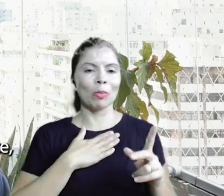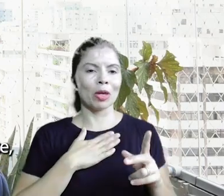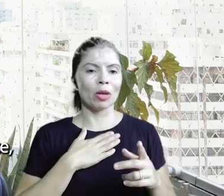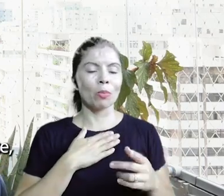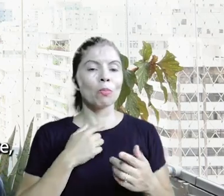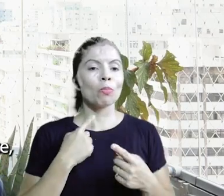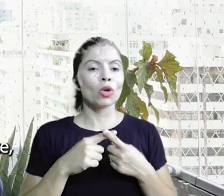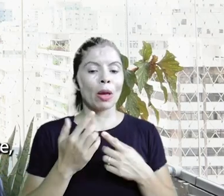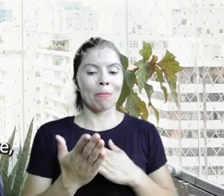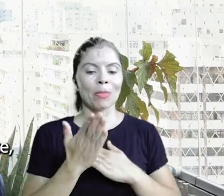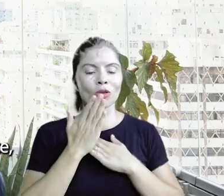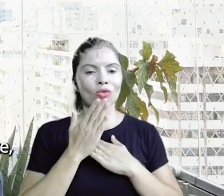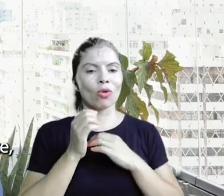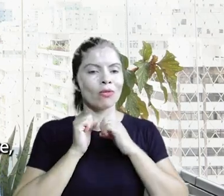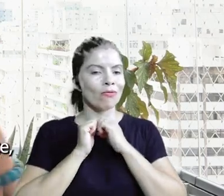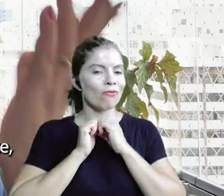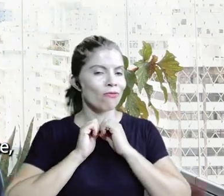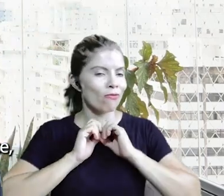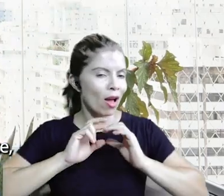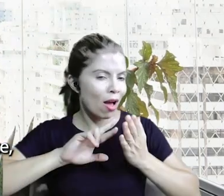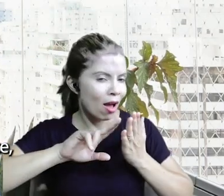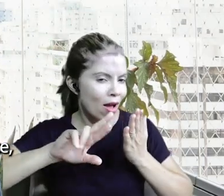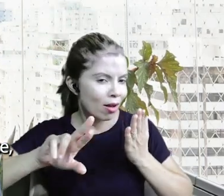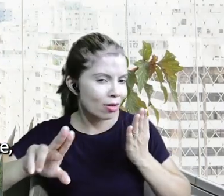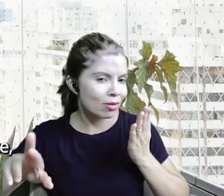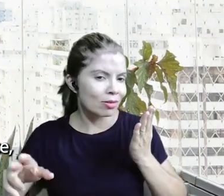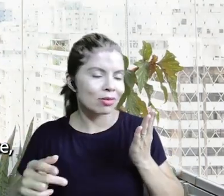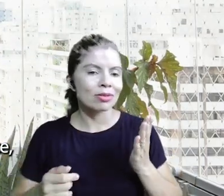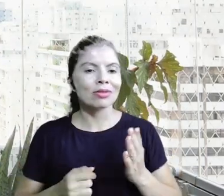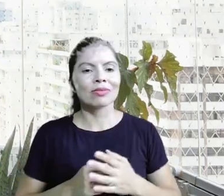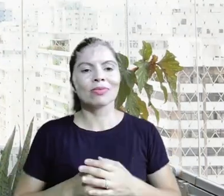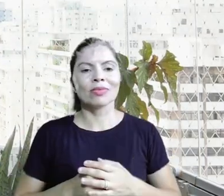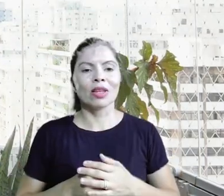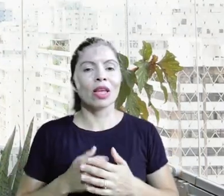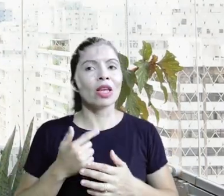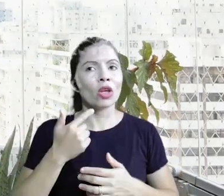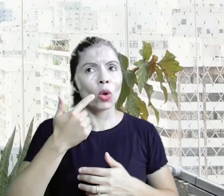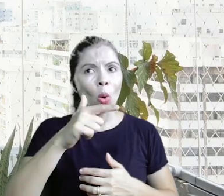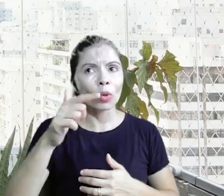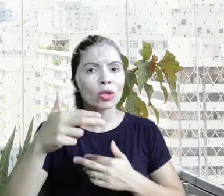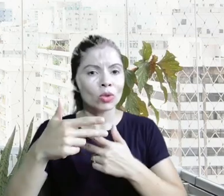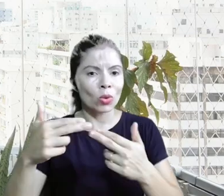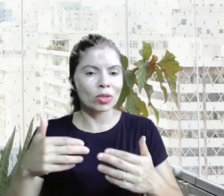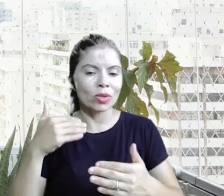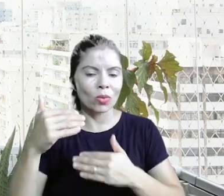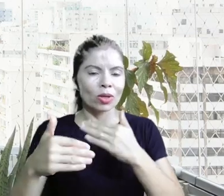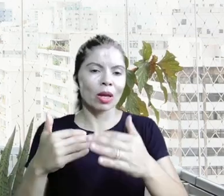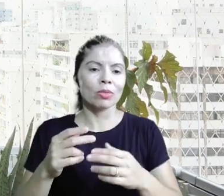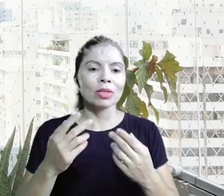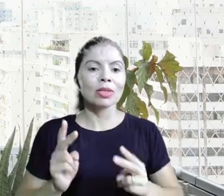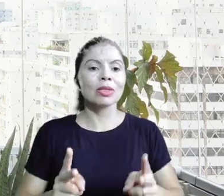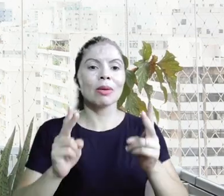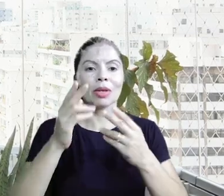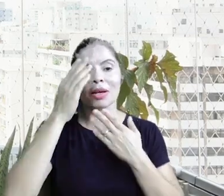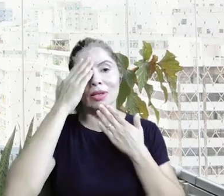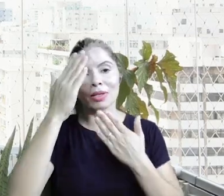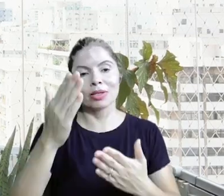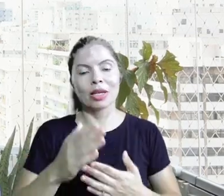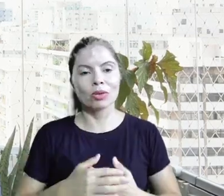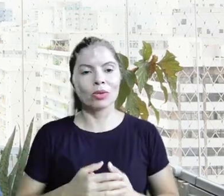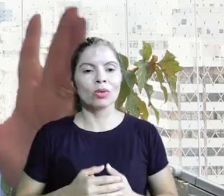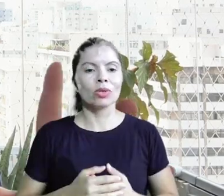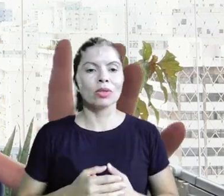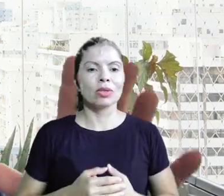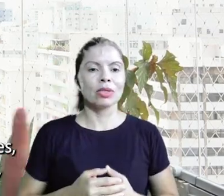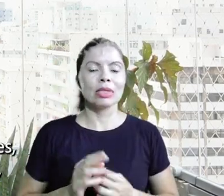divisor de águas para a gente porque ele ajuda em múltiplas etapas do nosso business viu sempre agradecendo sempre tendo vocês no coração